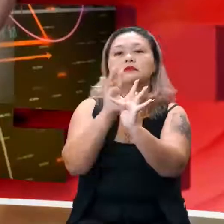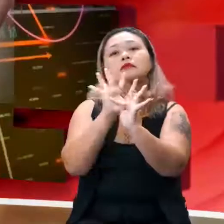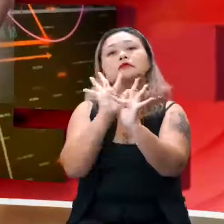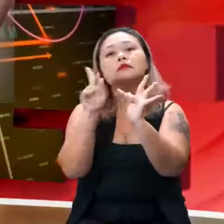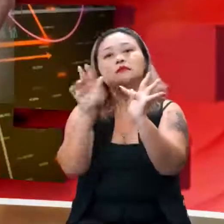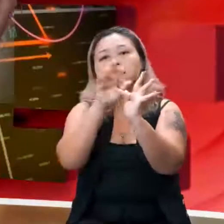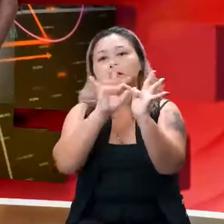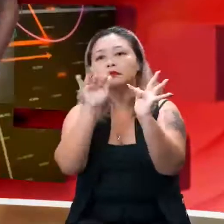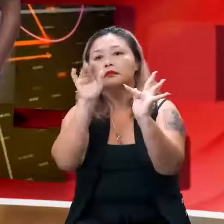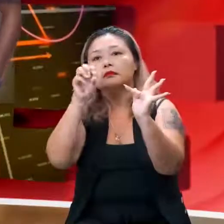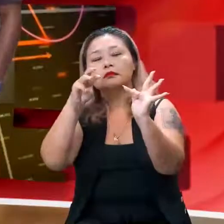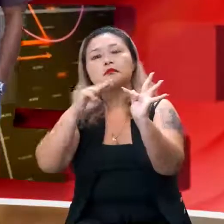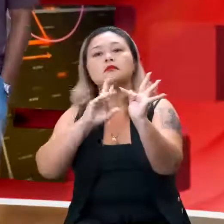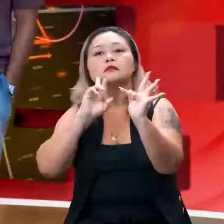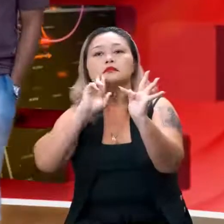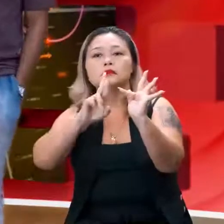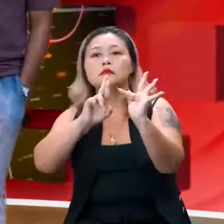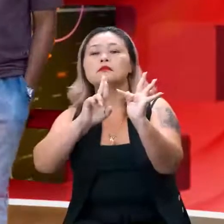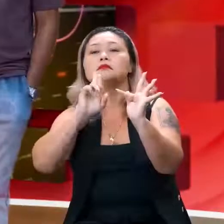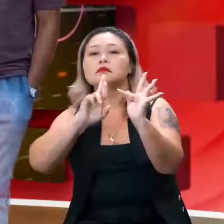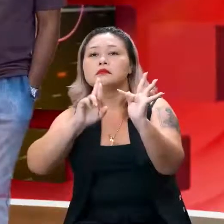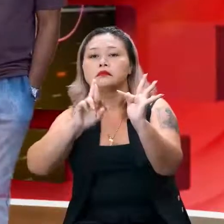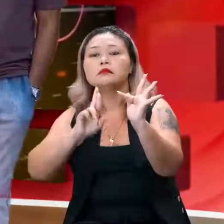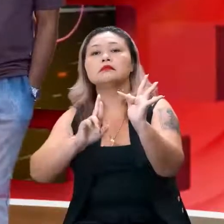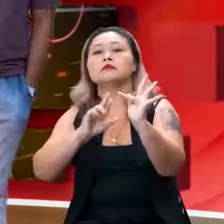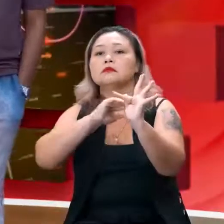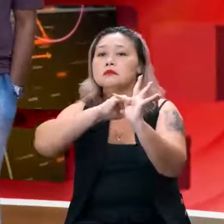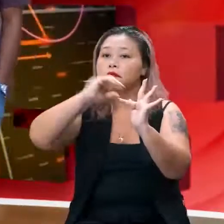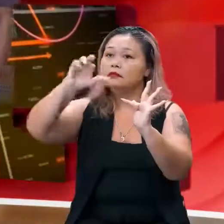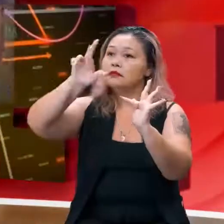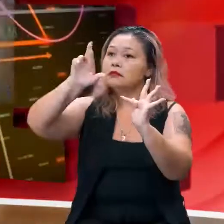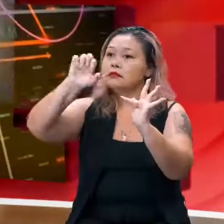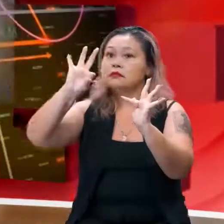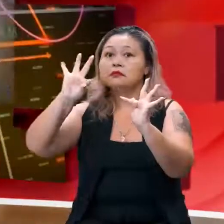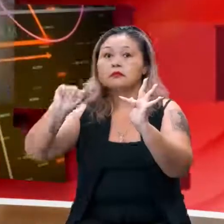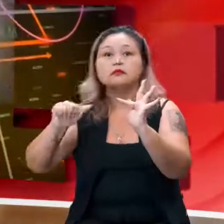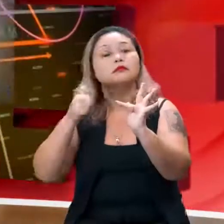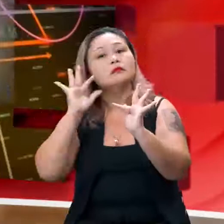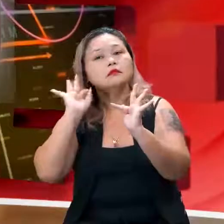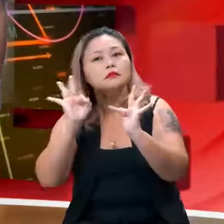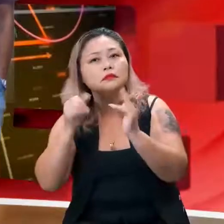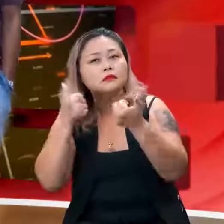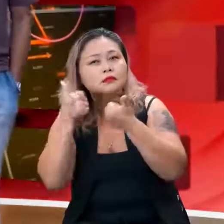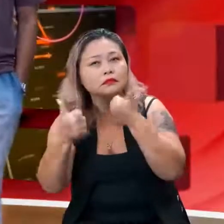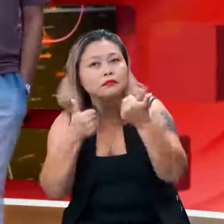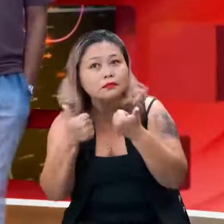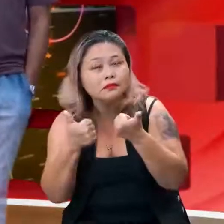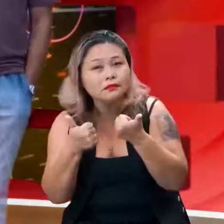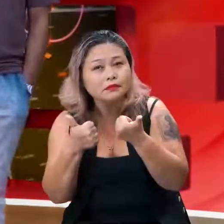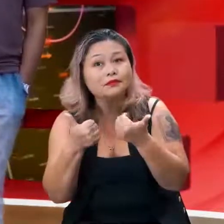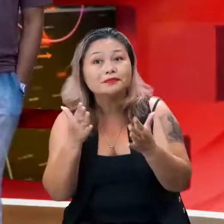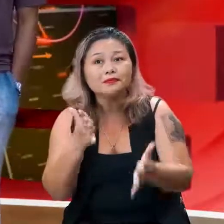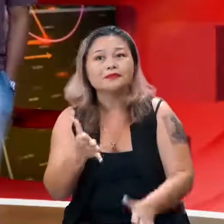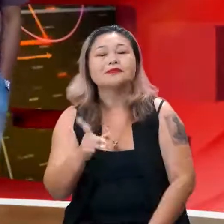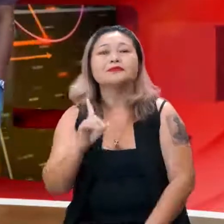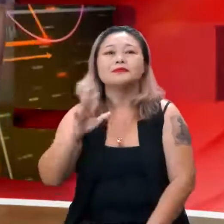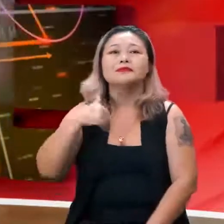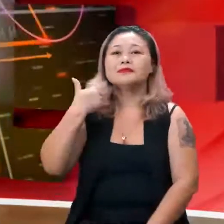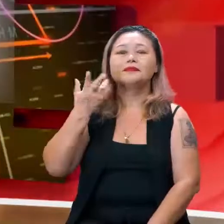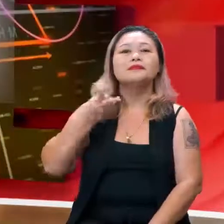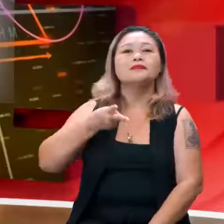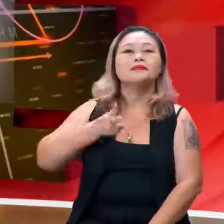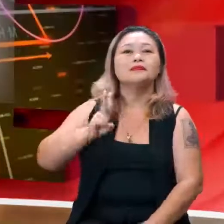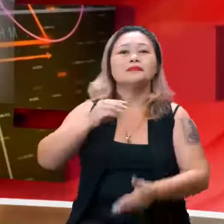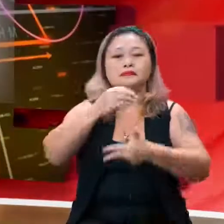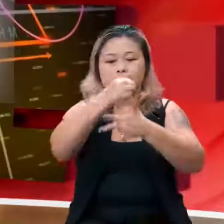resultado do gráfico sempre será uma reta. Beleza. Perfeito. Flagrou? Curtiu? Então vamos ao Se Liga no